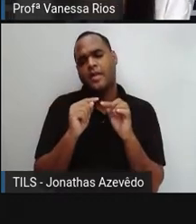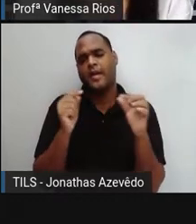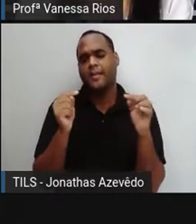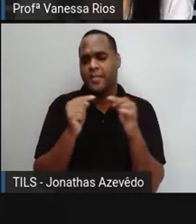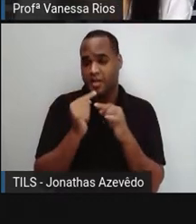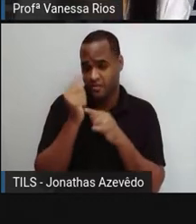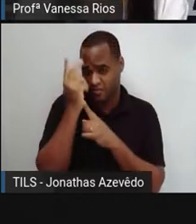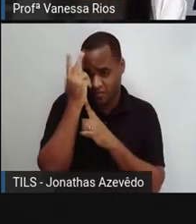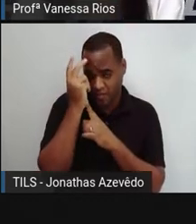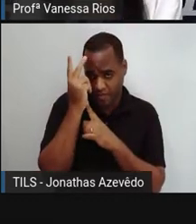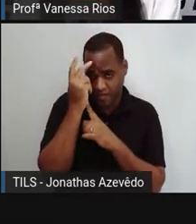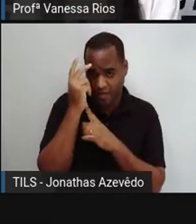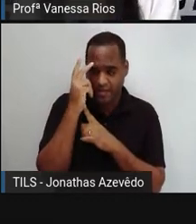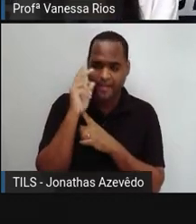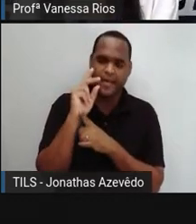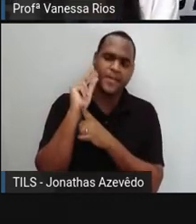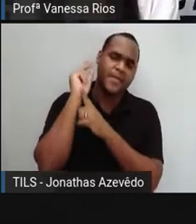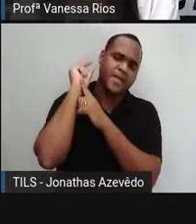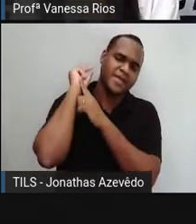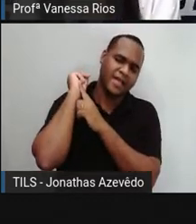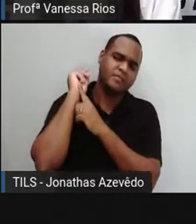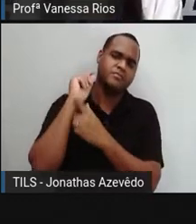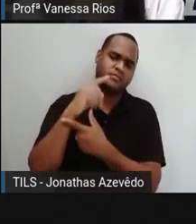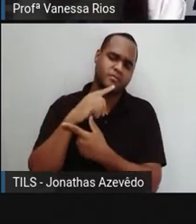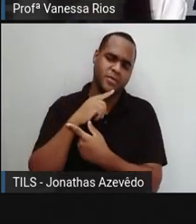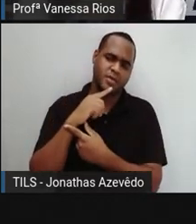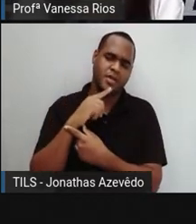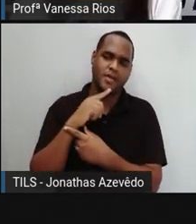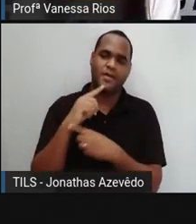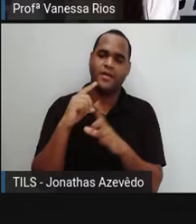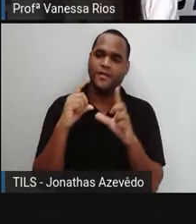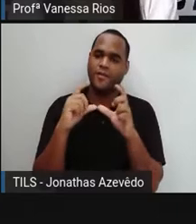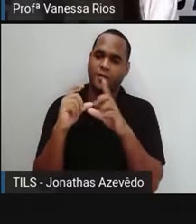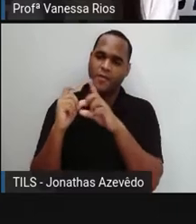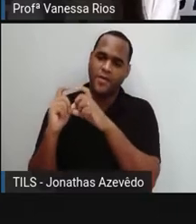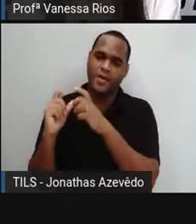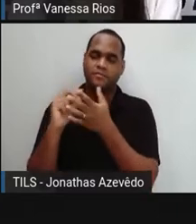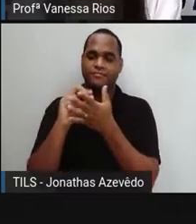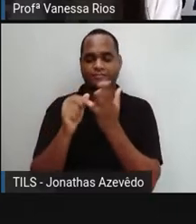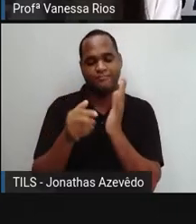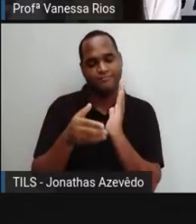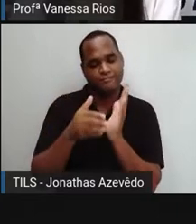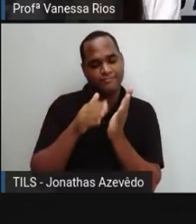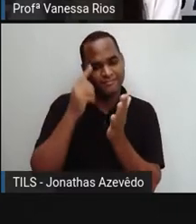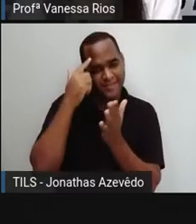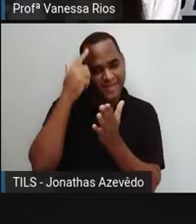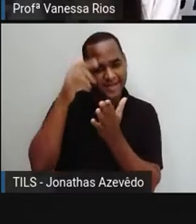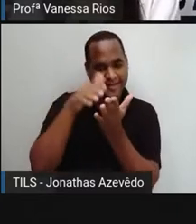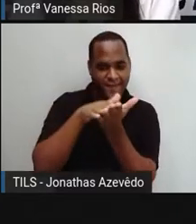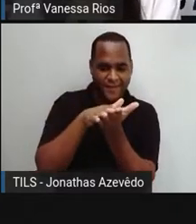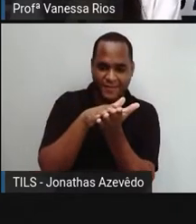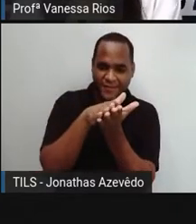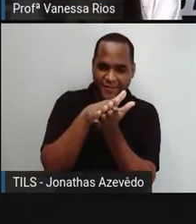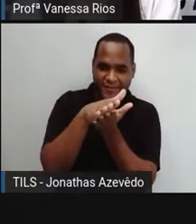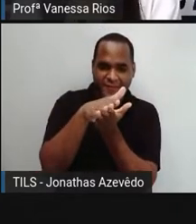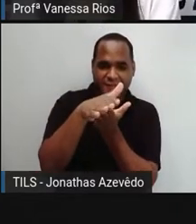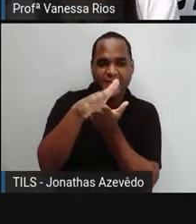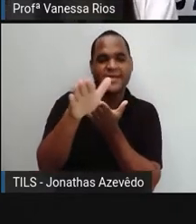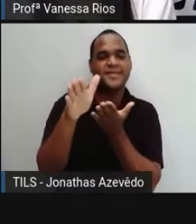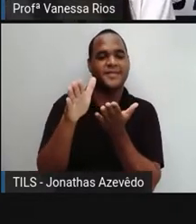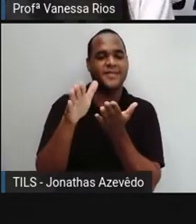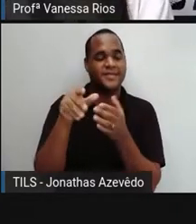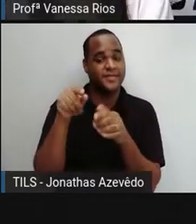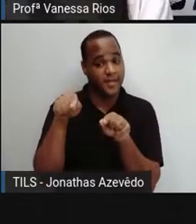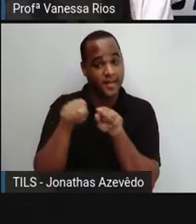comum quanto antigamente, né? E que as fotos, elas passavam pelo processo de revelação, de